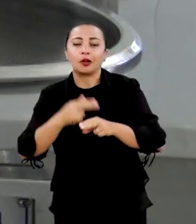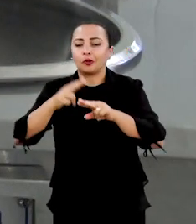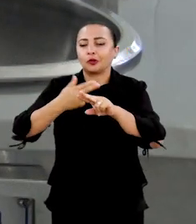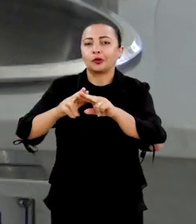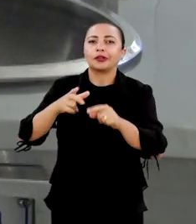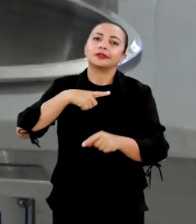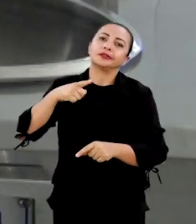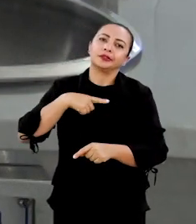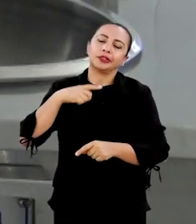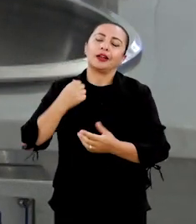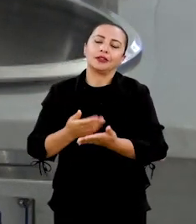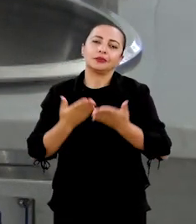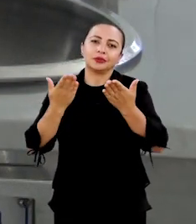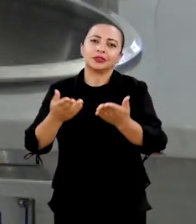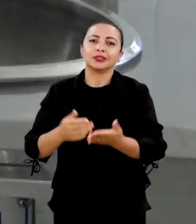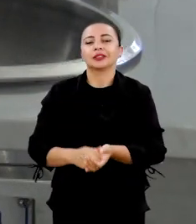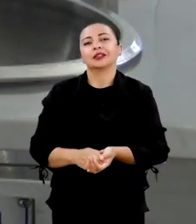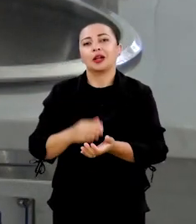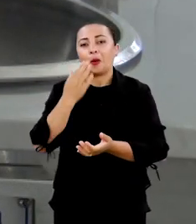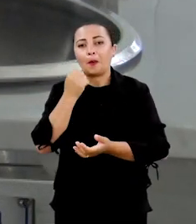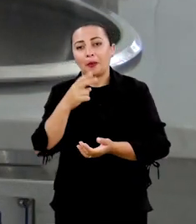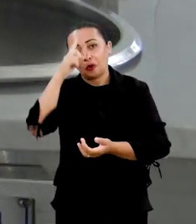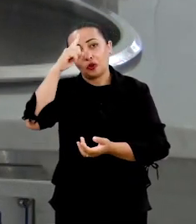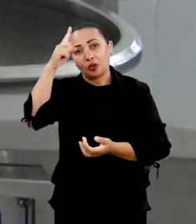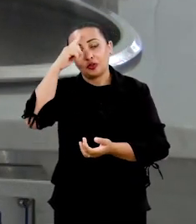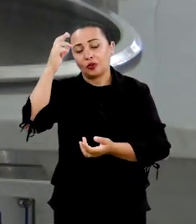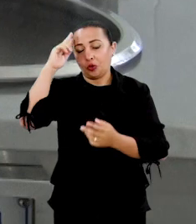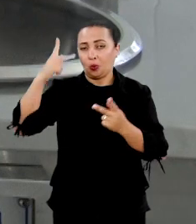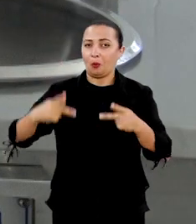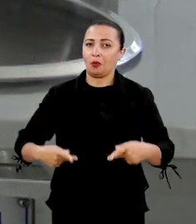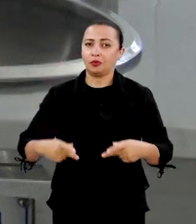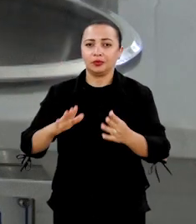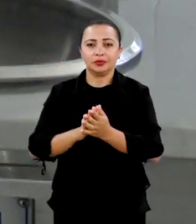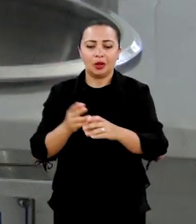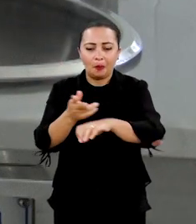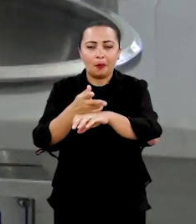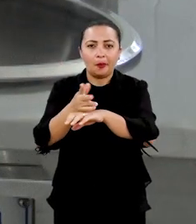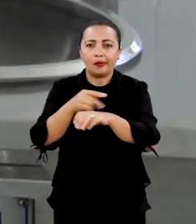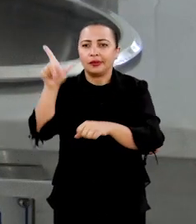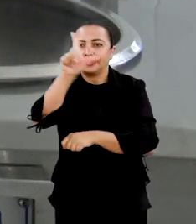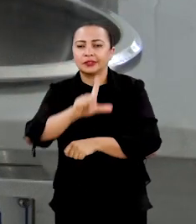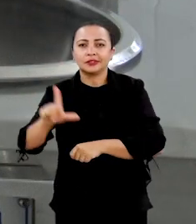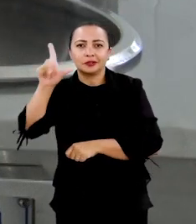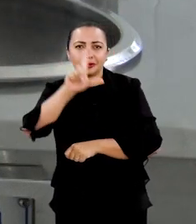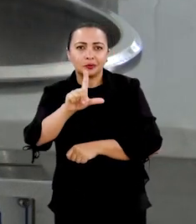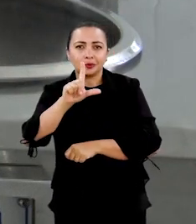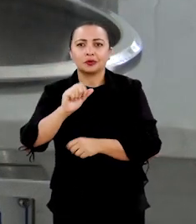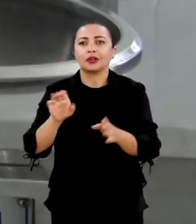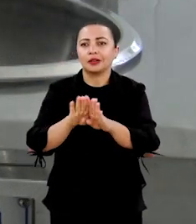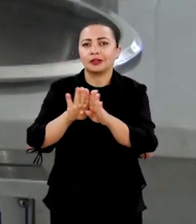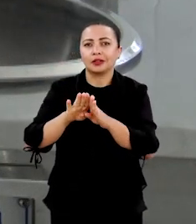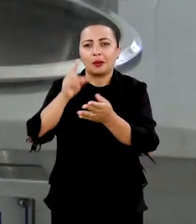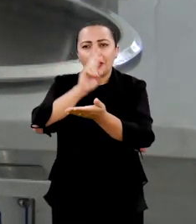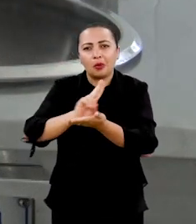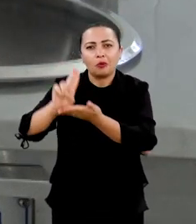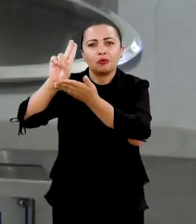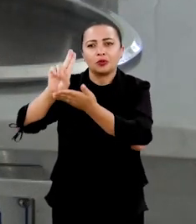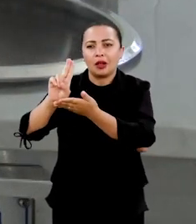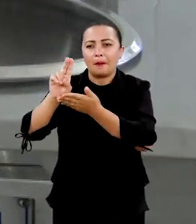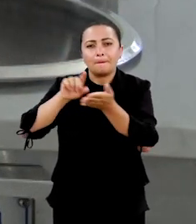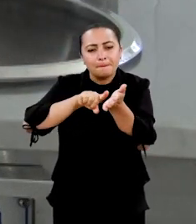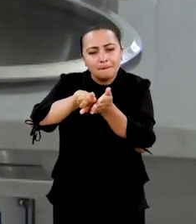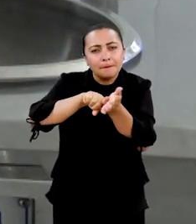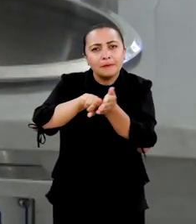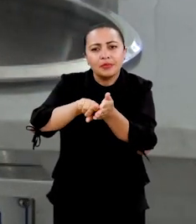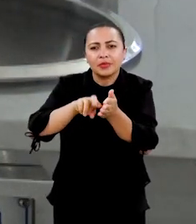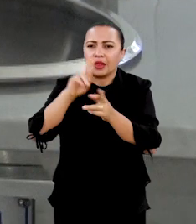nutricional que esses alimentos podem ser empregados na dieta humana. Com isso, buscando na literatura e na academia